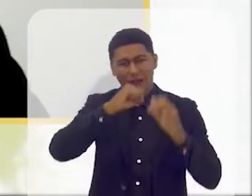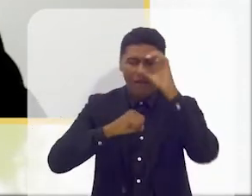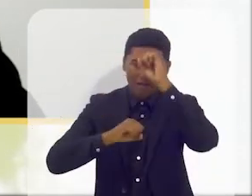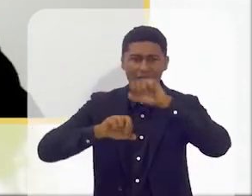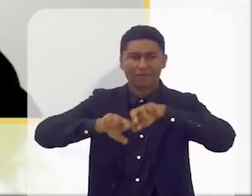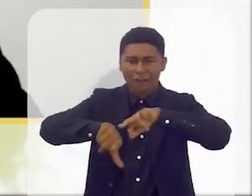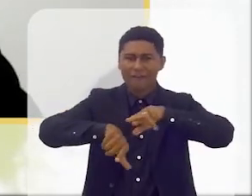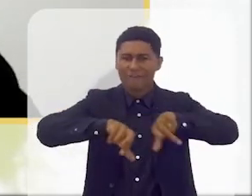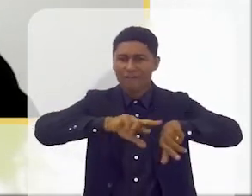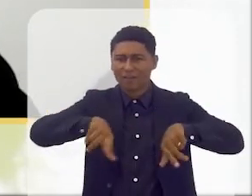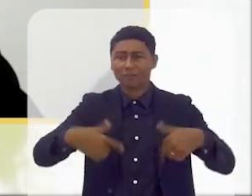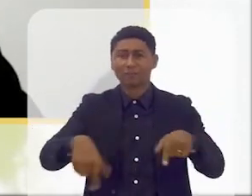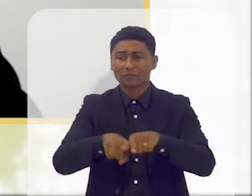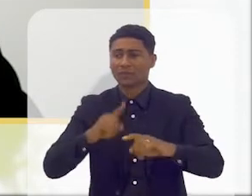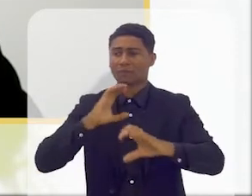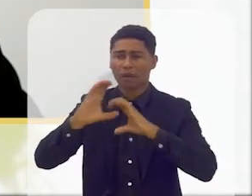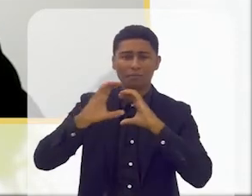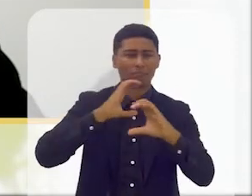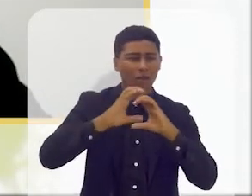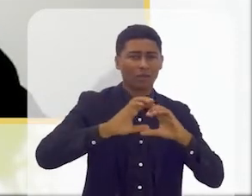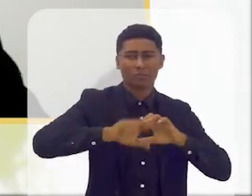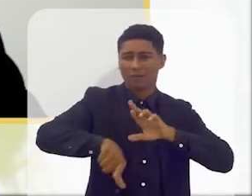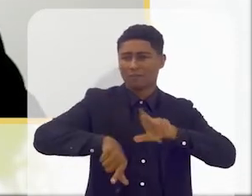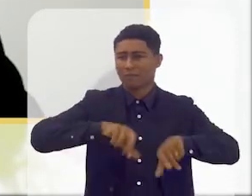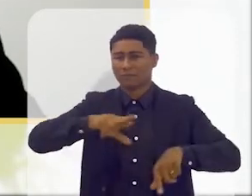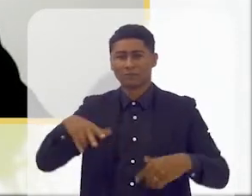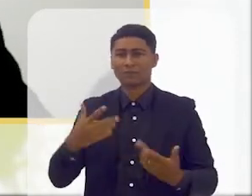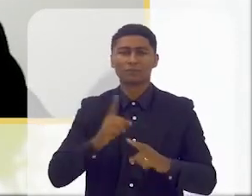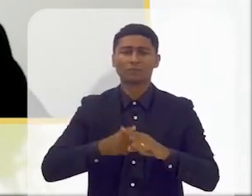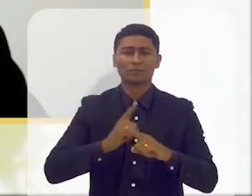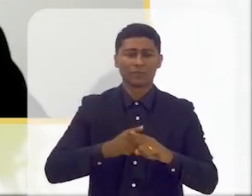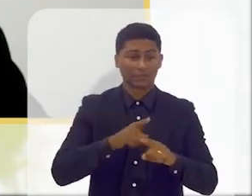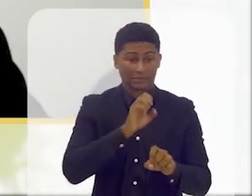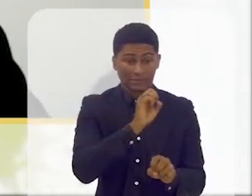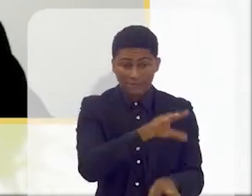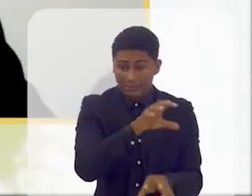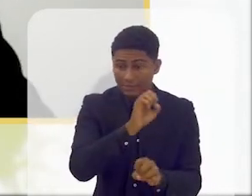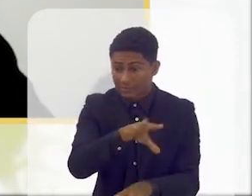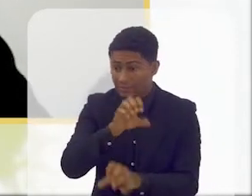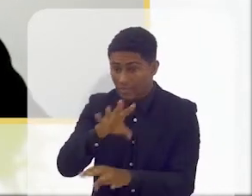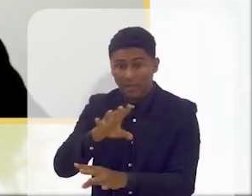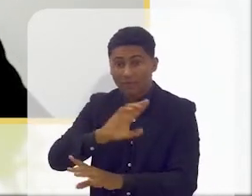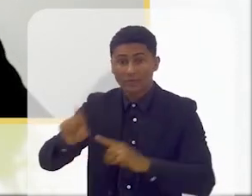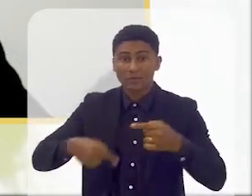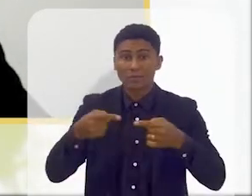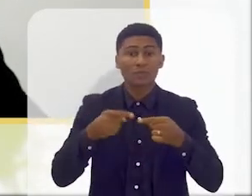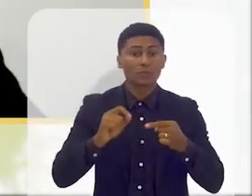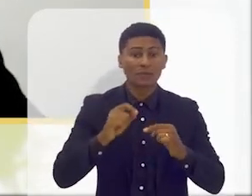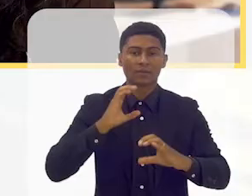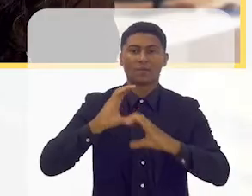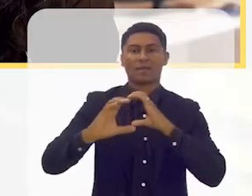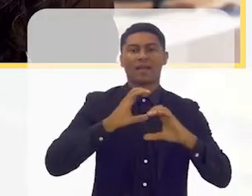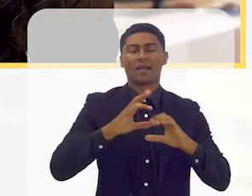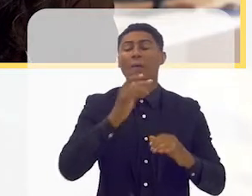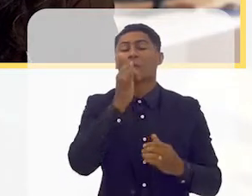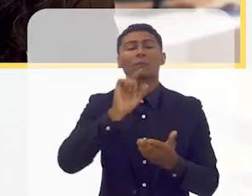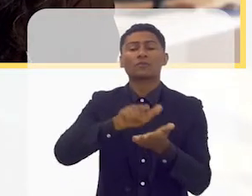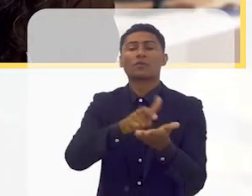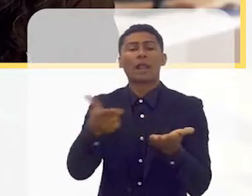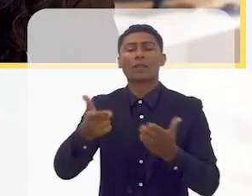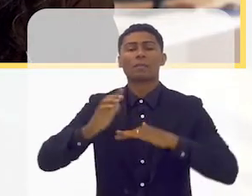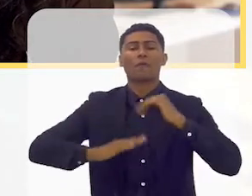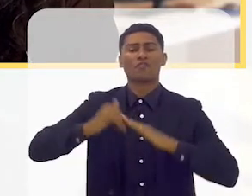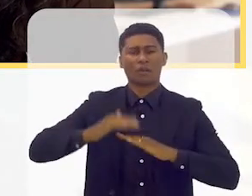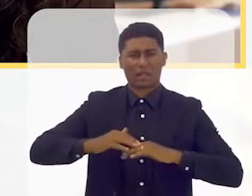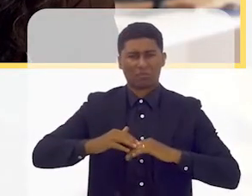também todos comunicamos de modo diferente, porque ensinar é comunicar. Não é possível fazer um jornalismo sem comunicar.